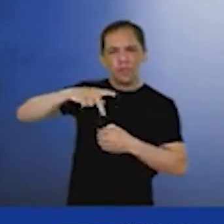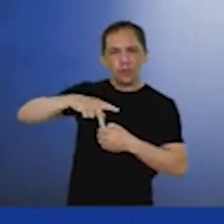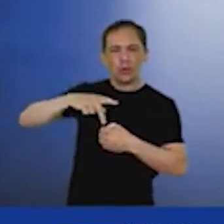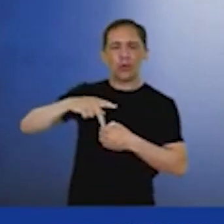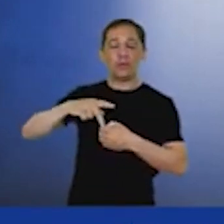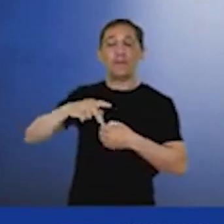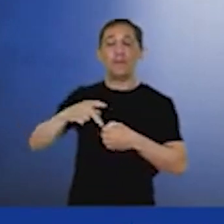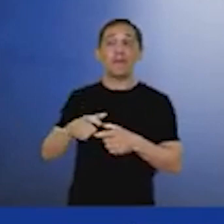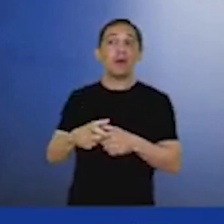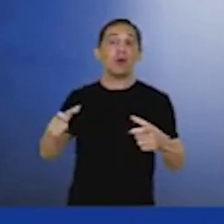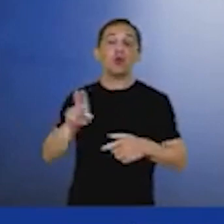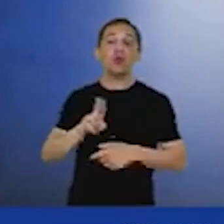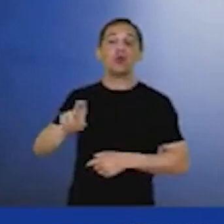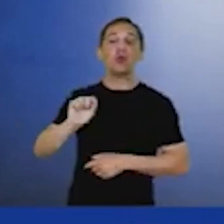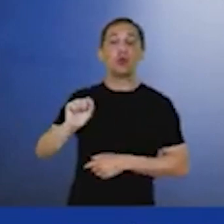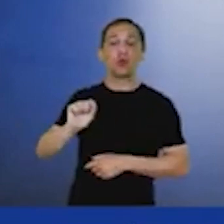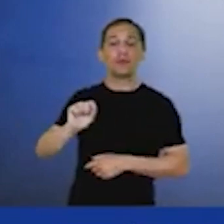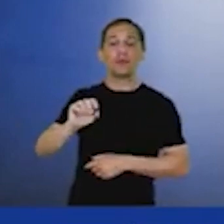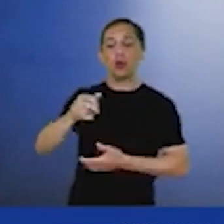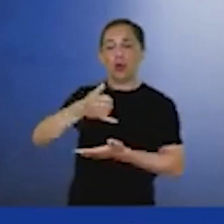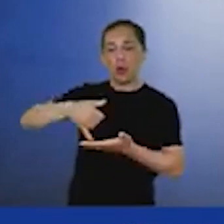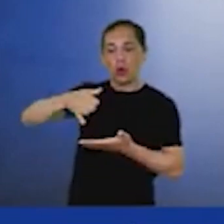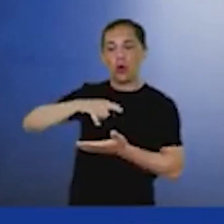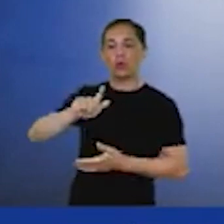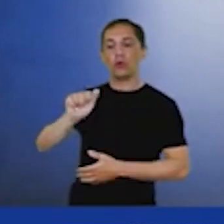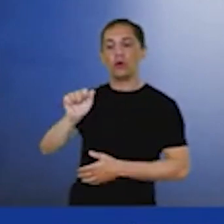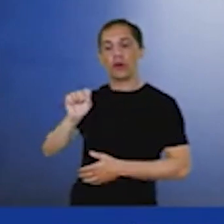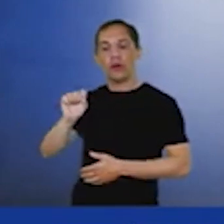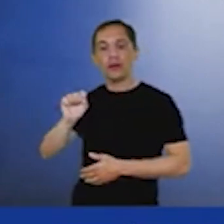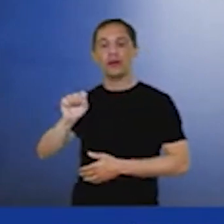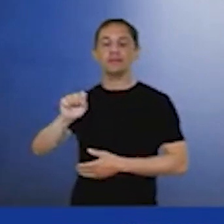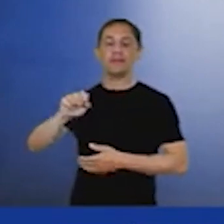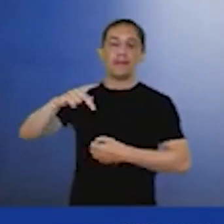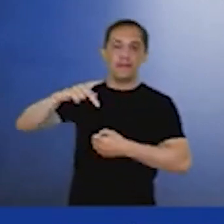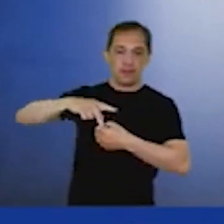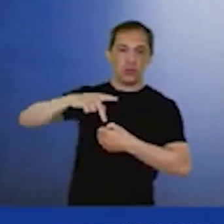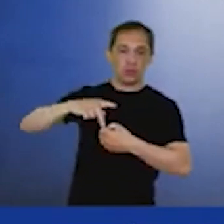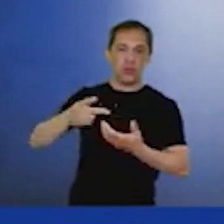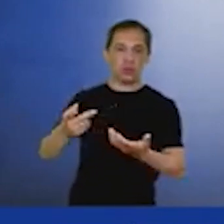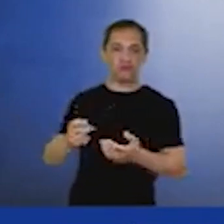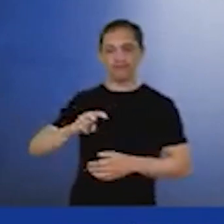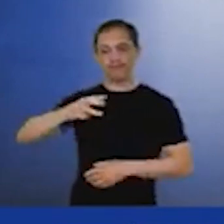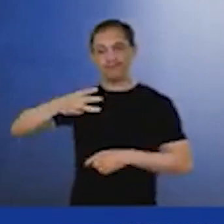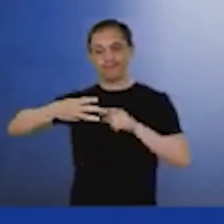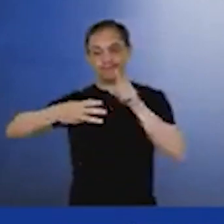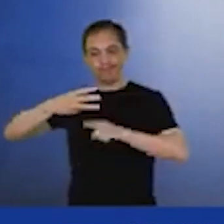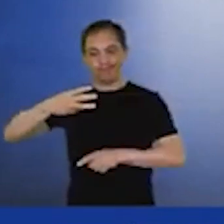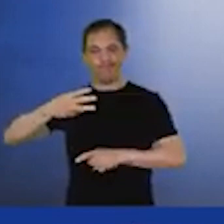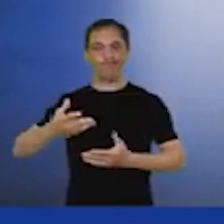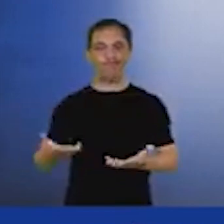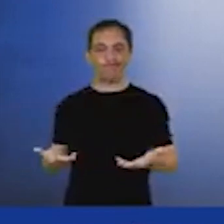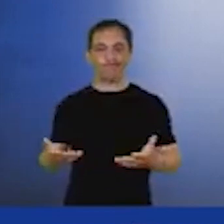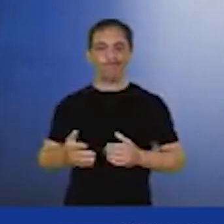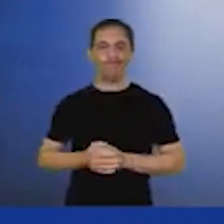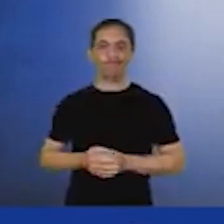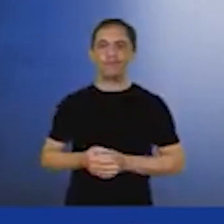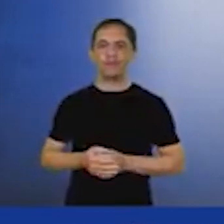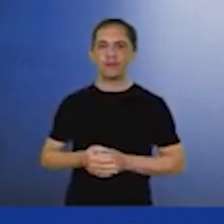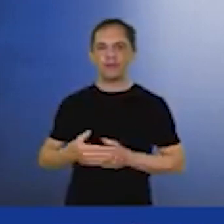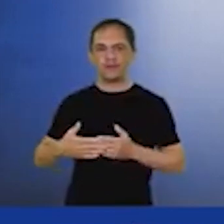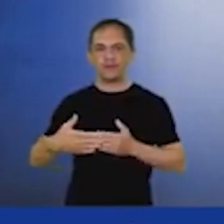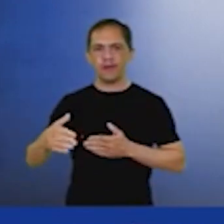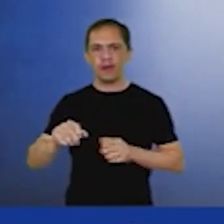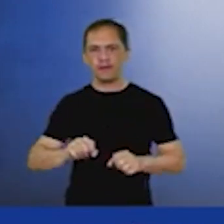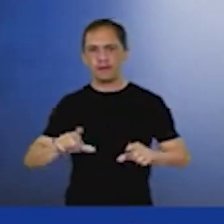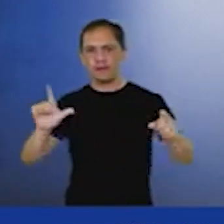e petróleo. Essa demanda, uma parte grande dela é inadiável. Vai ter uma apresentação? Deixa eu